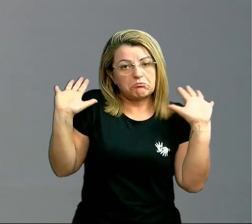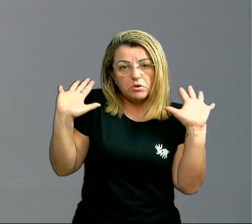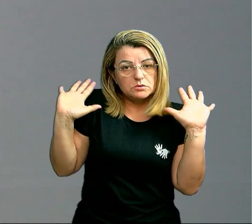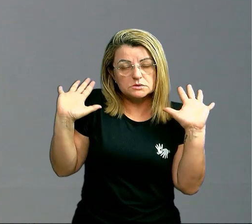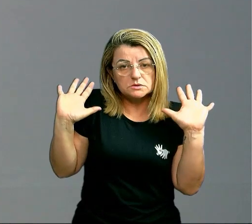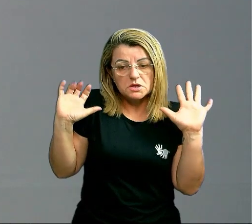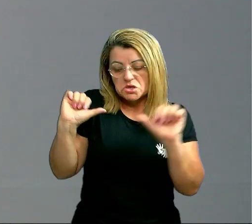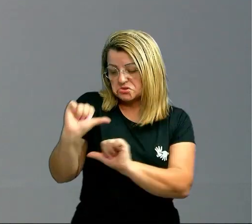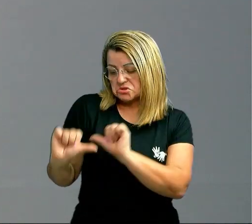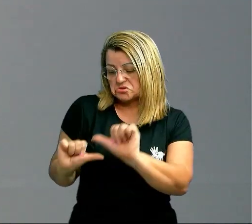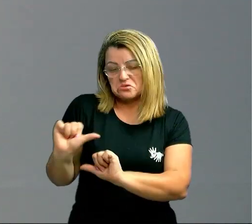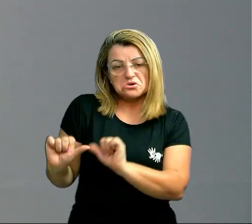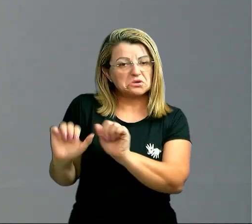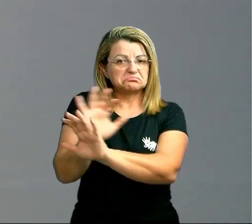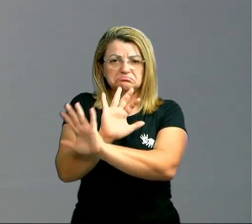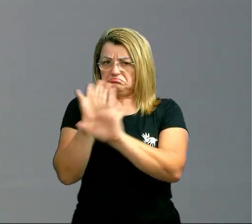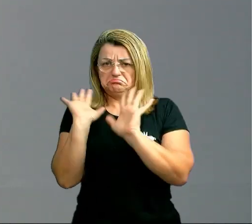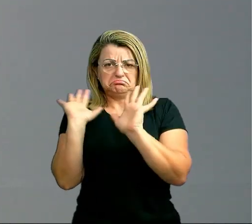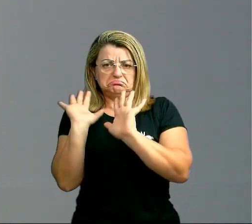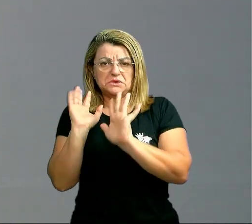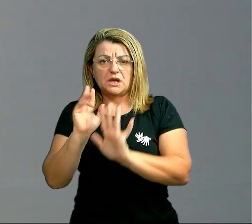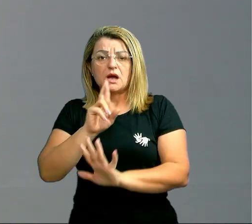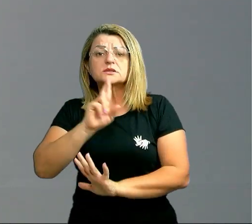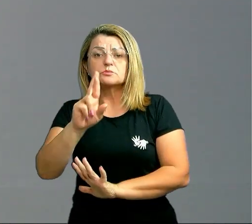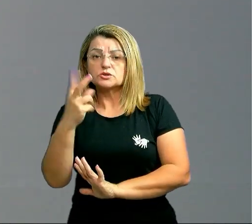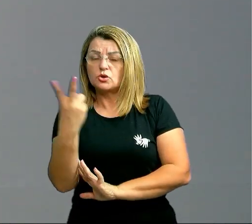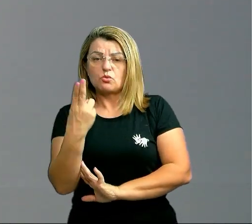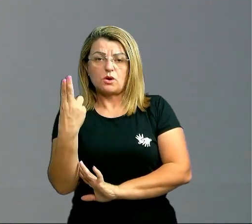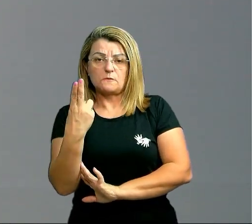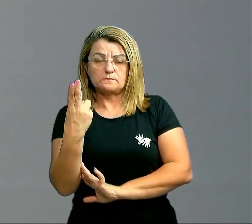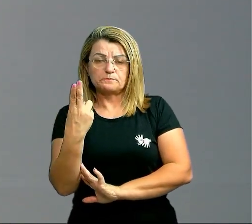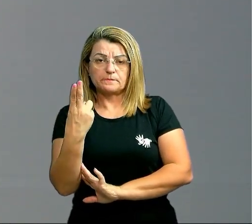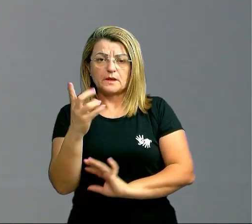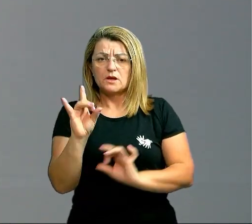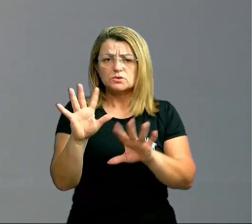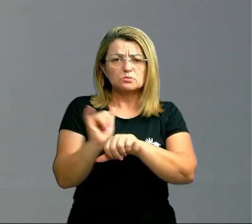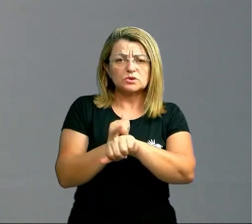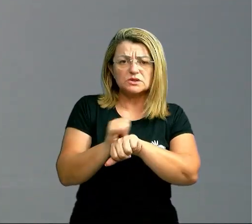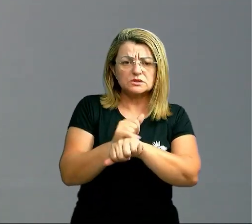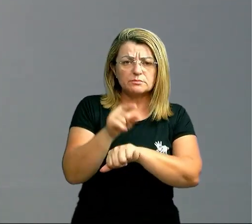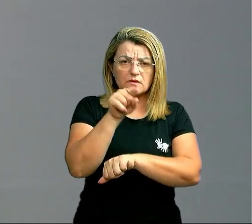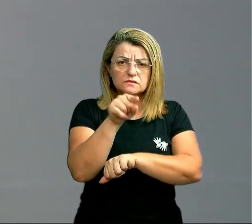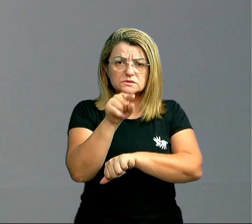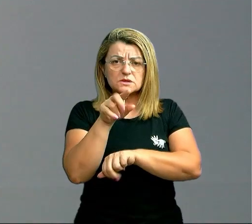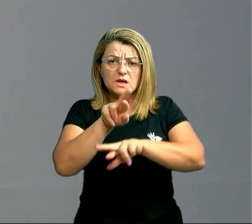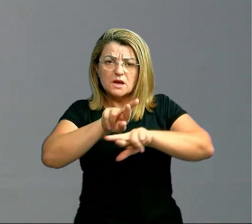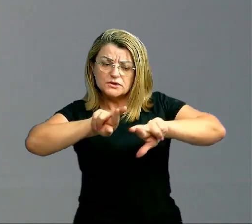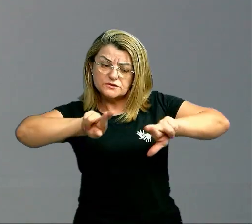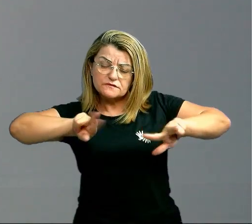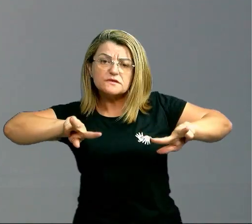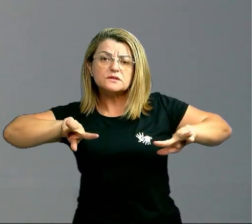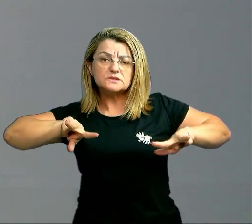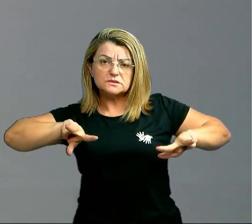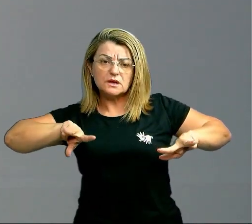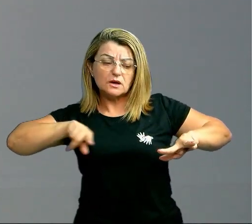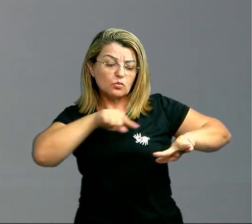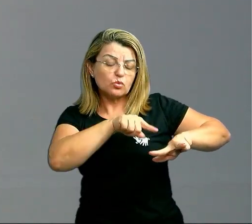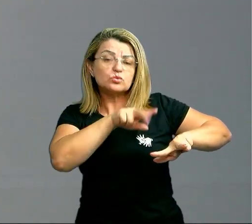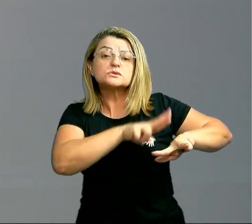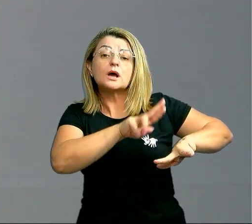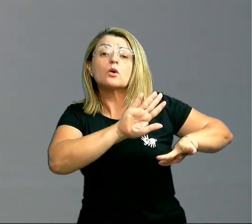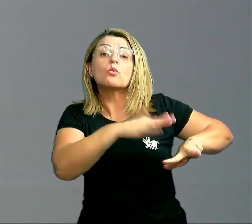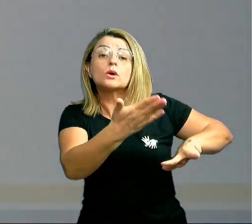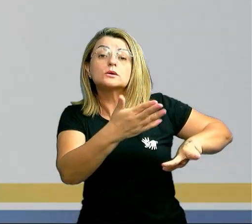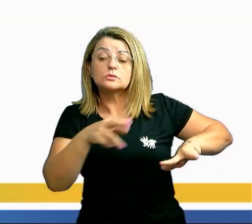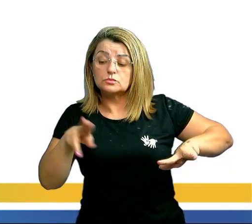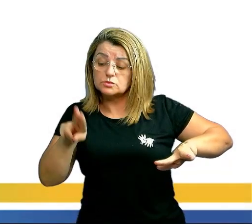dos elementos entre si, não muda a resposta. É um aceitizinho para você diferenciar. Quando é que eu vou usar arranjo e quando é que eu vou